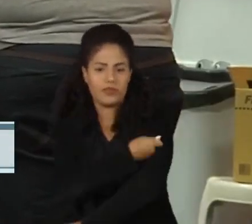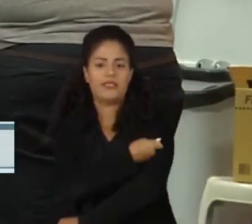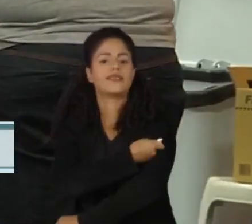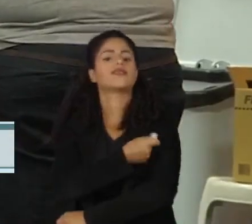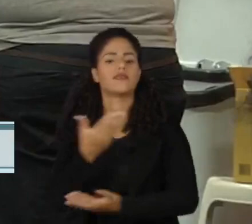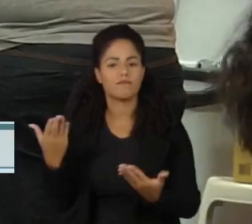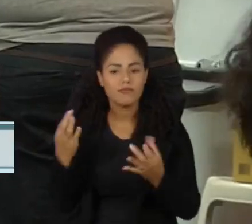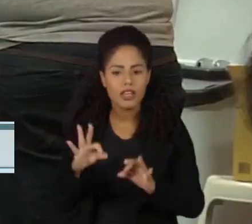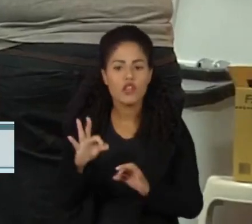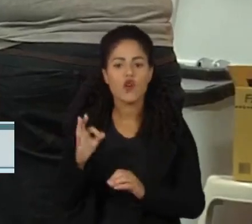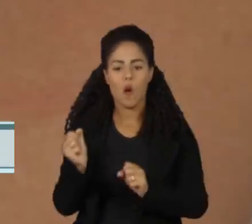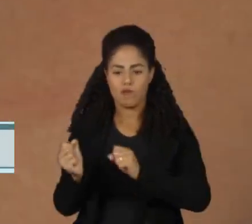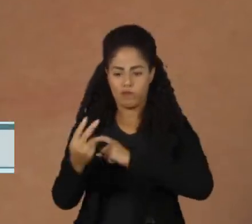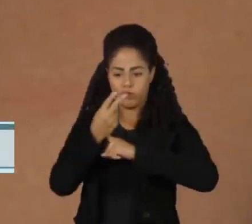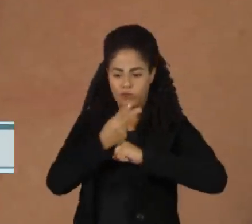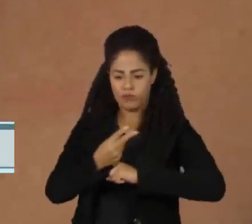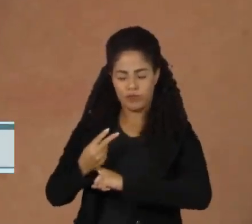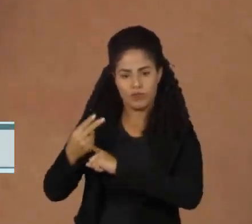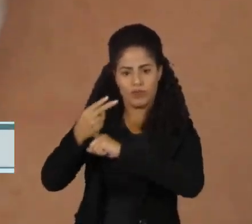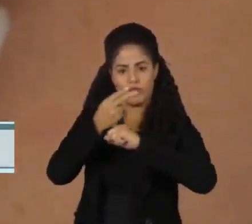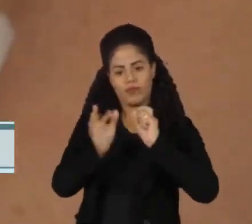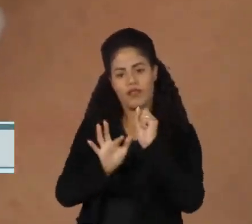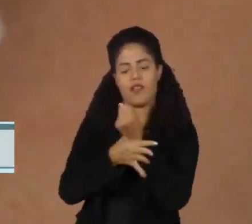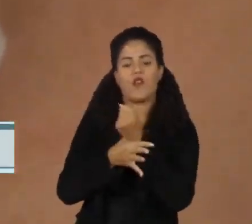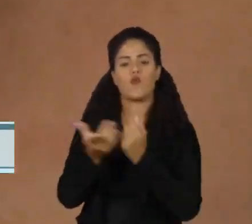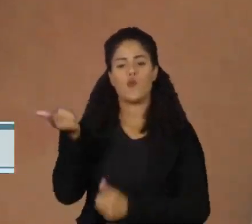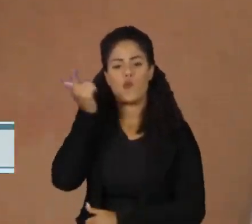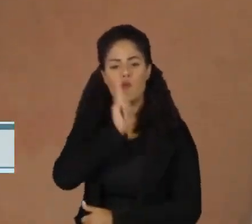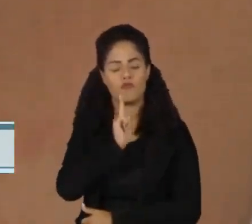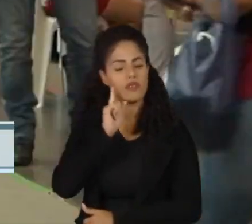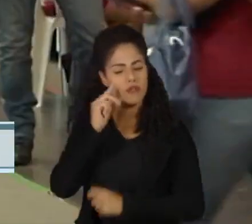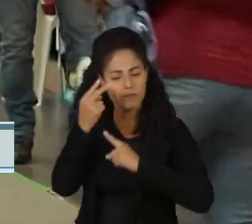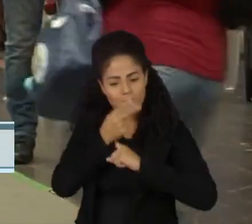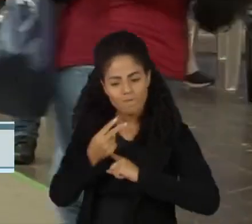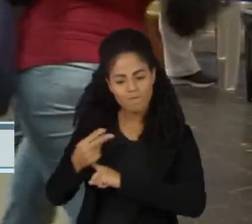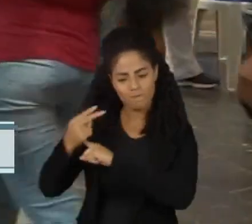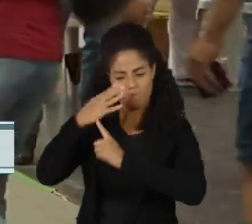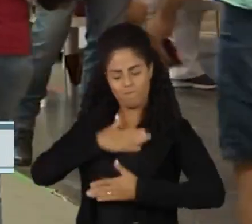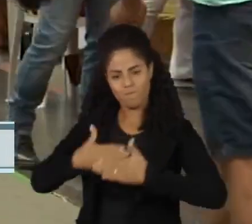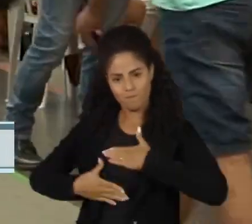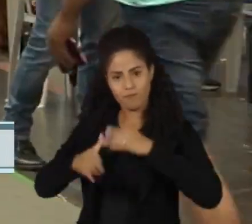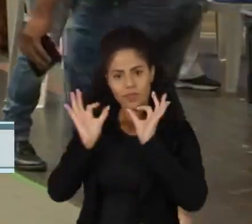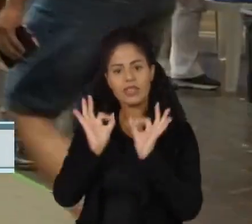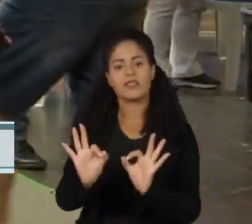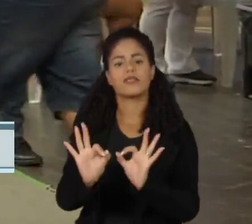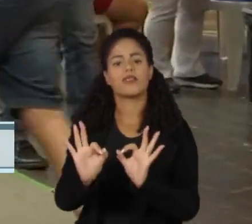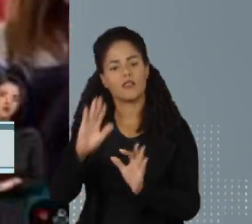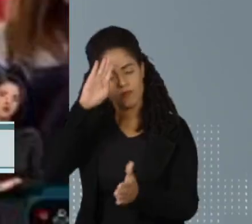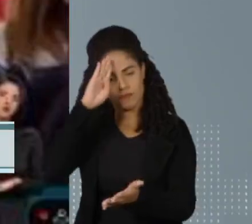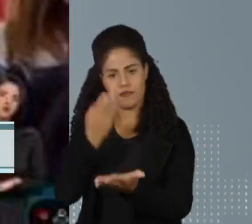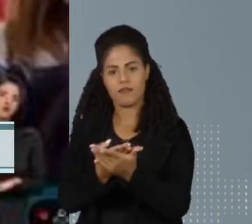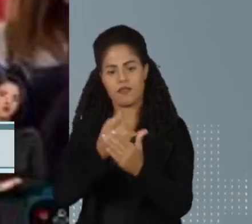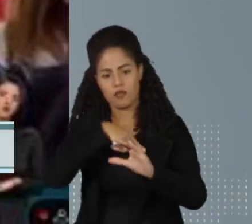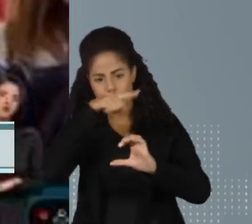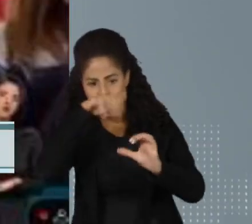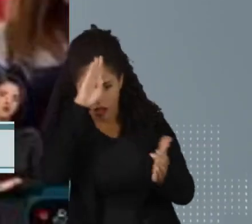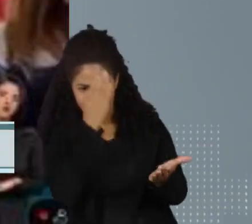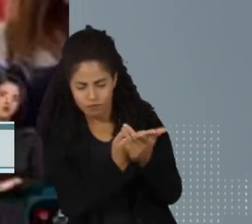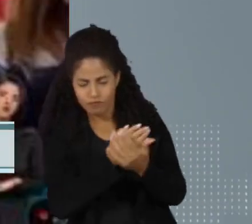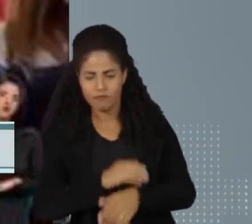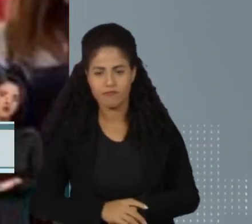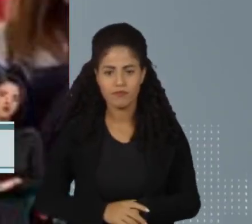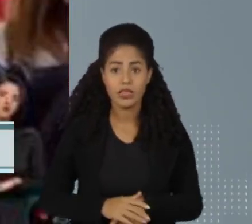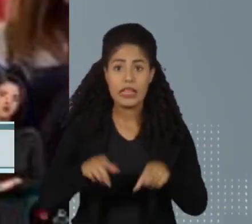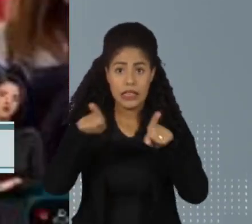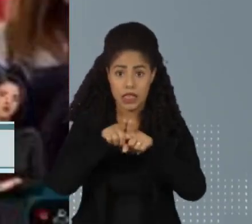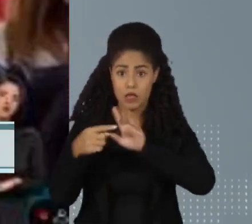menor de ter Covid-19 ou dessas manifestações serem mais breves. Um terceiro material